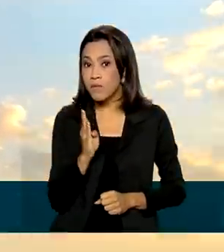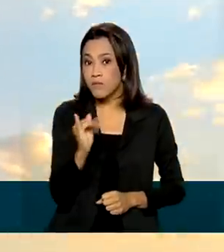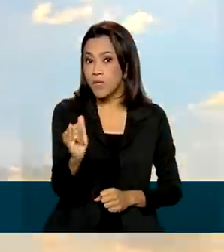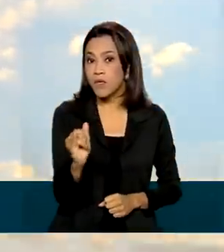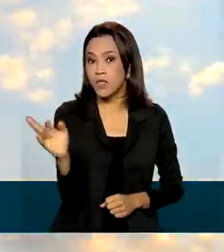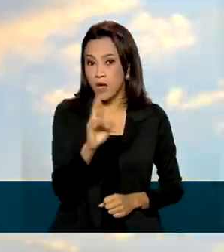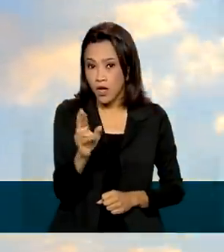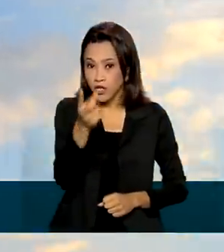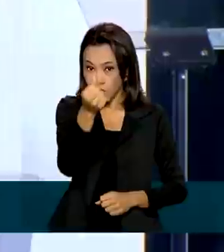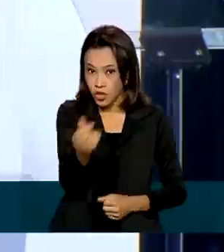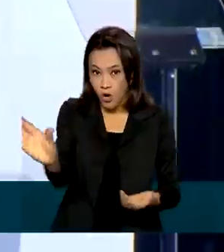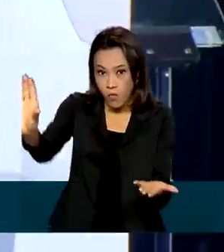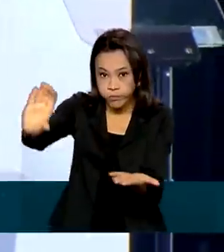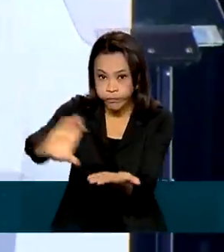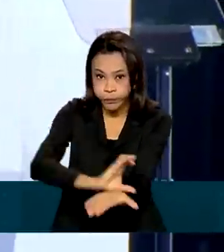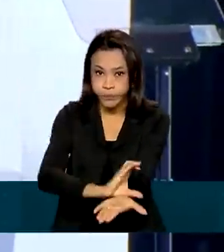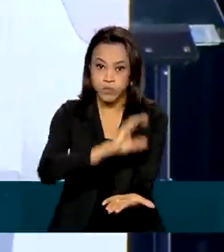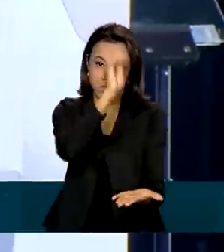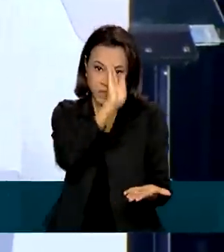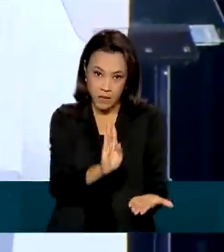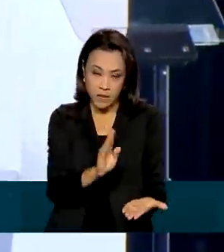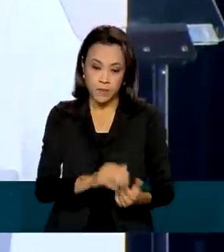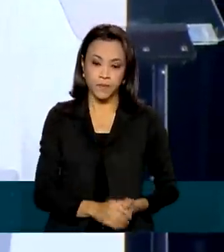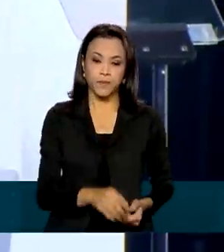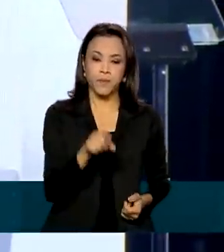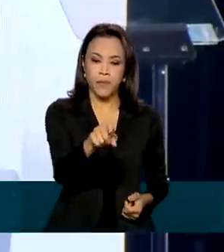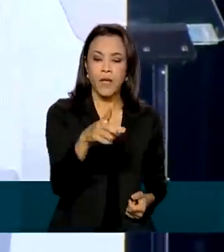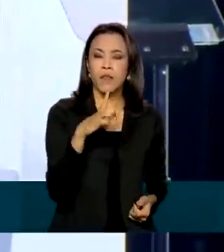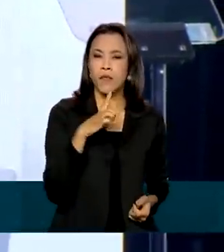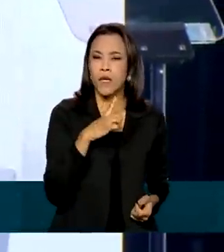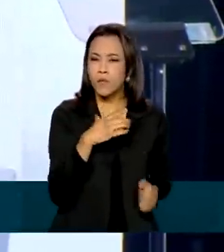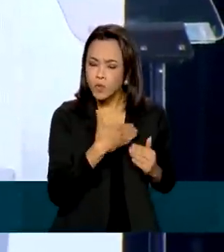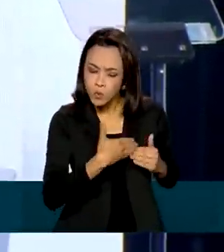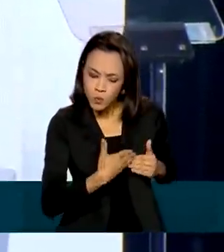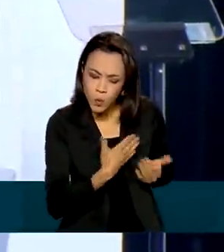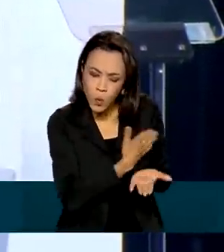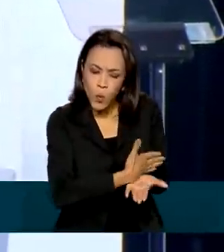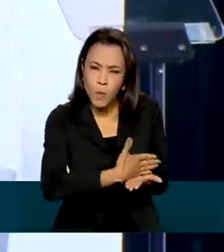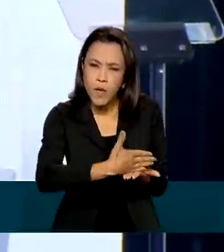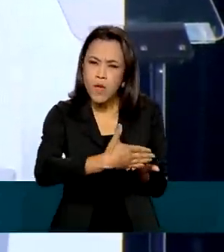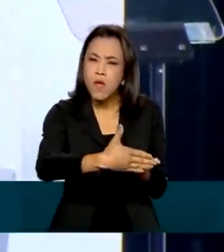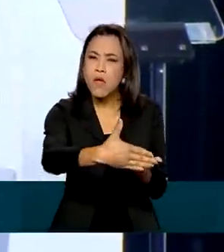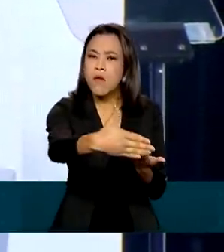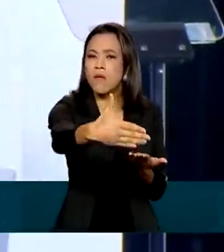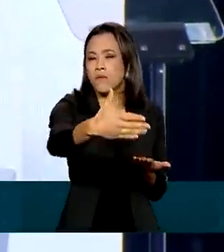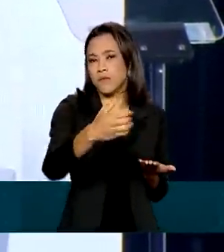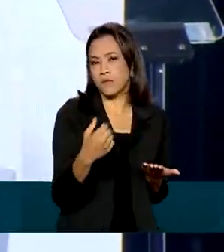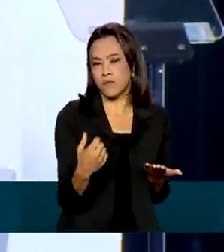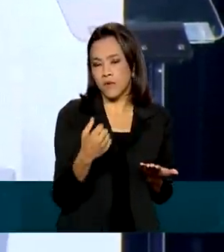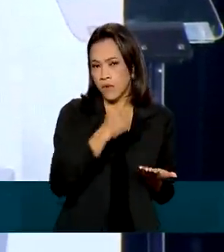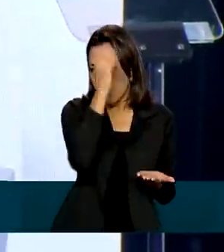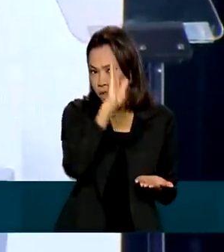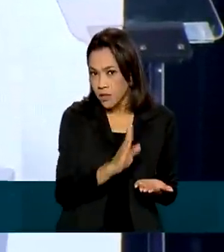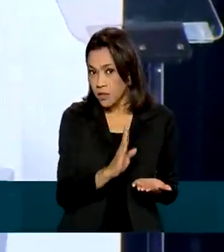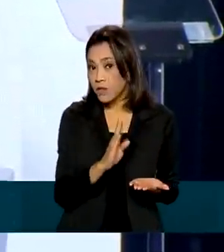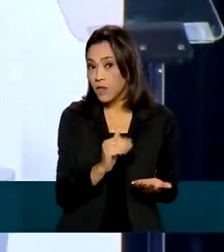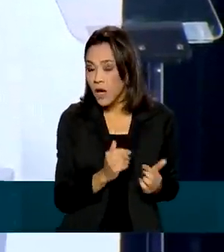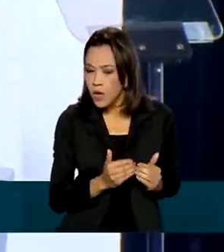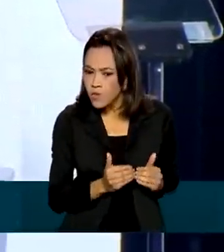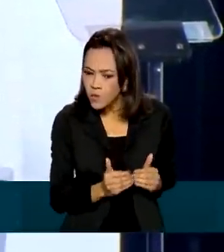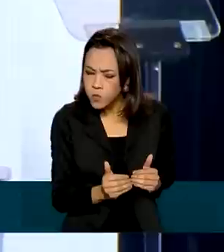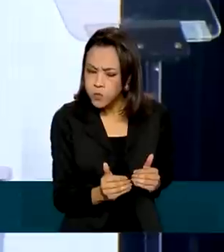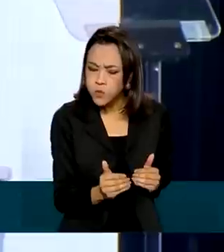reais em investimentos. Nós temos o início de um ciclo longo. O Brasil pode estar iniciando um ciclo longo de